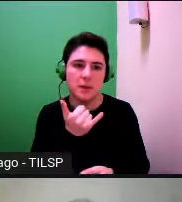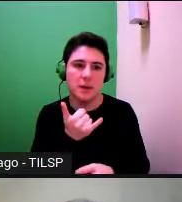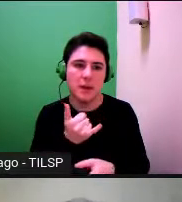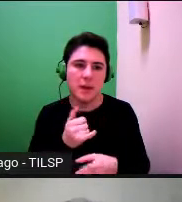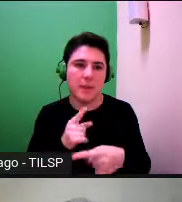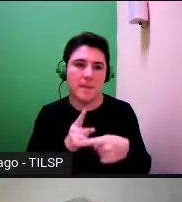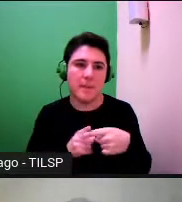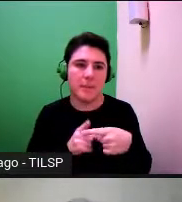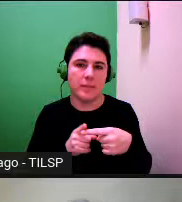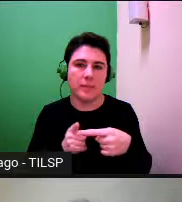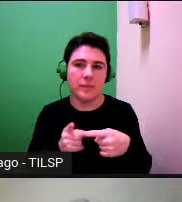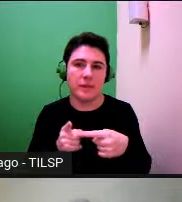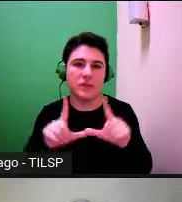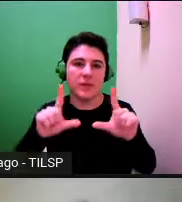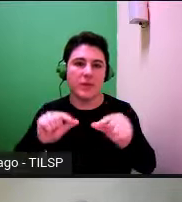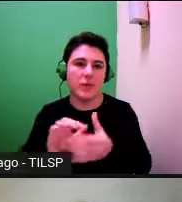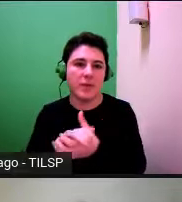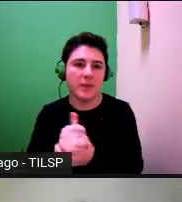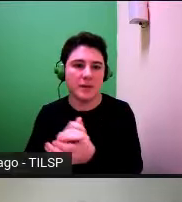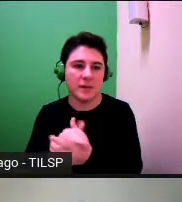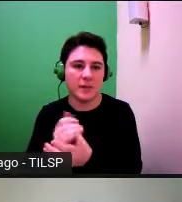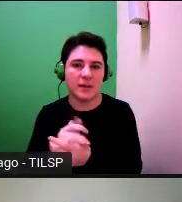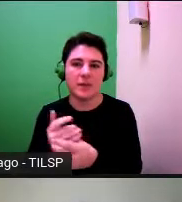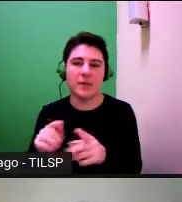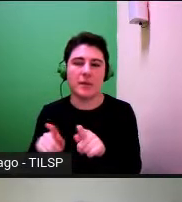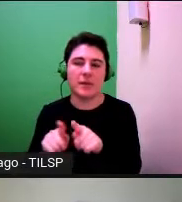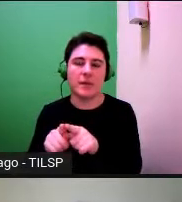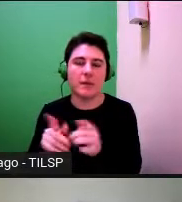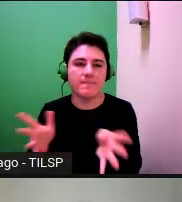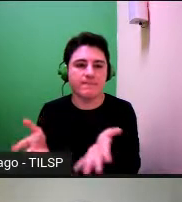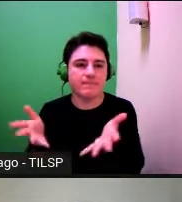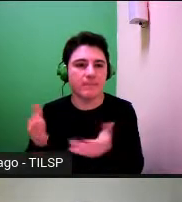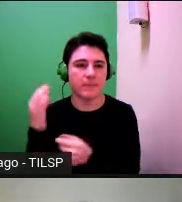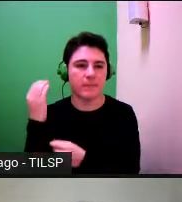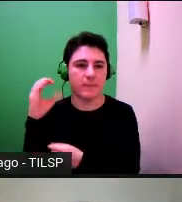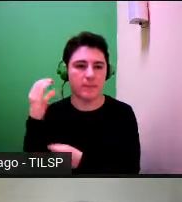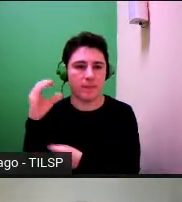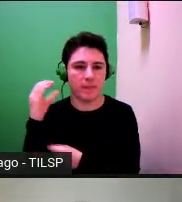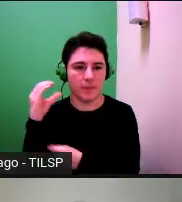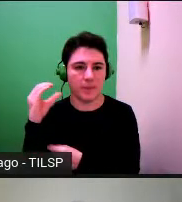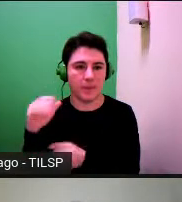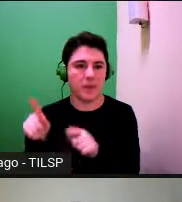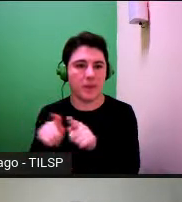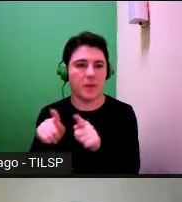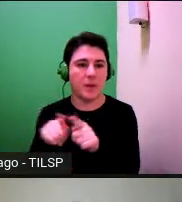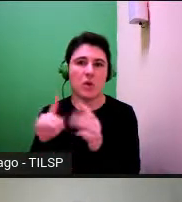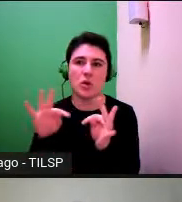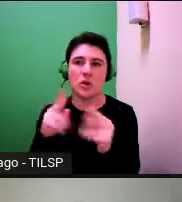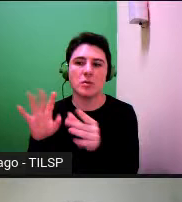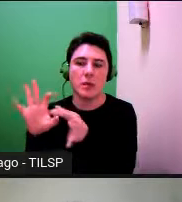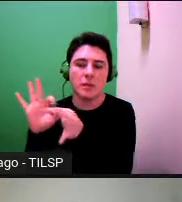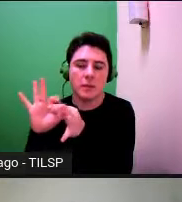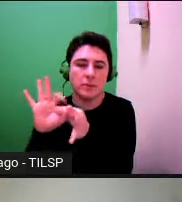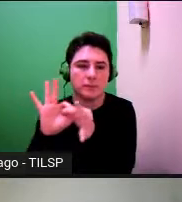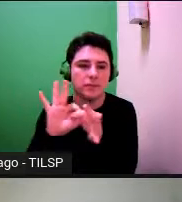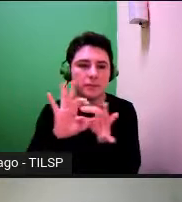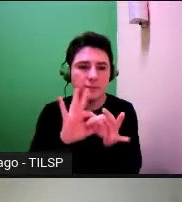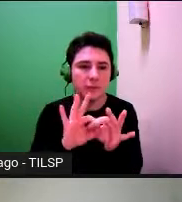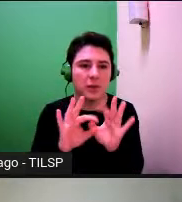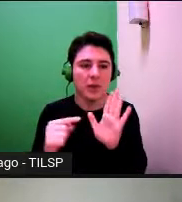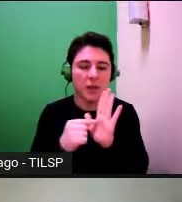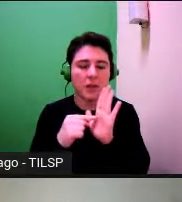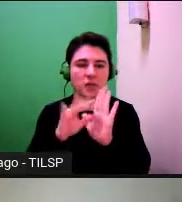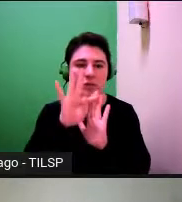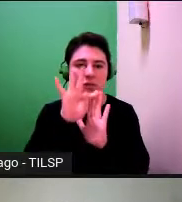as expectativas da ciência e para gerir todas estas todos os elos da cadeia textual que